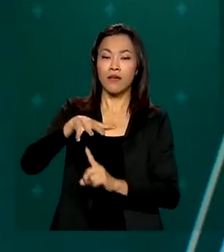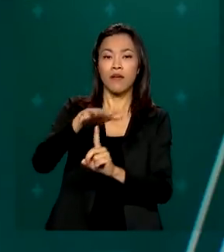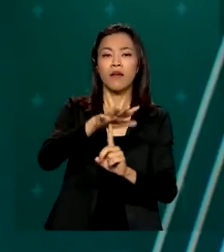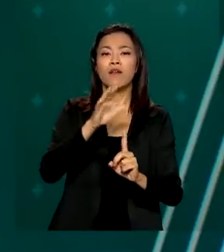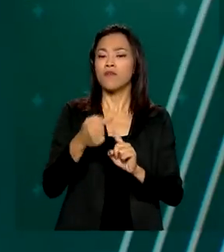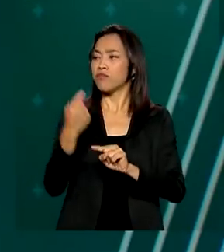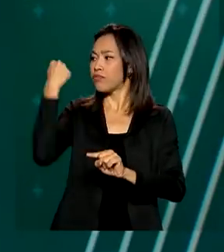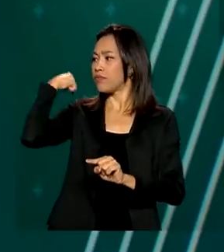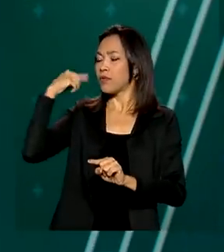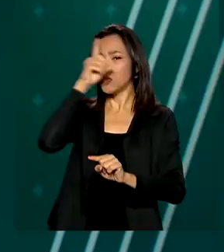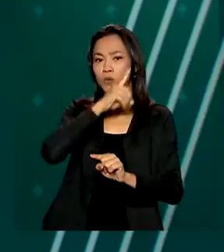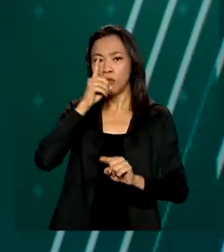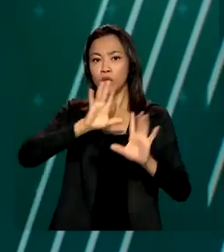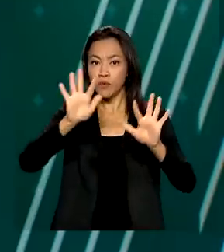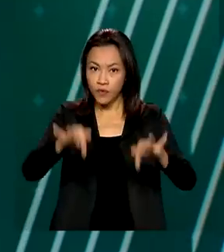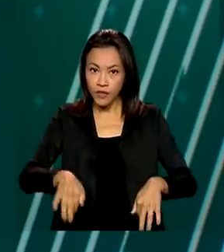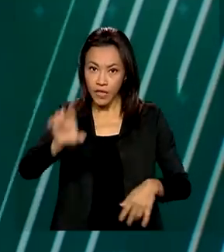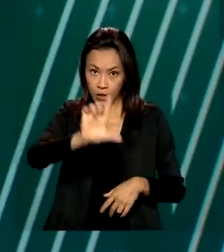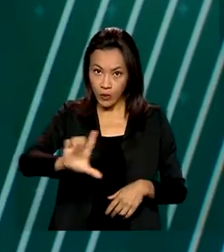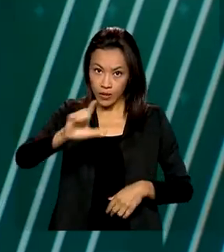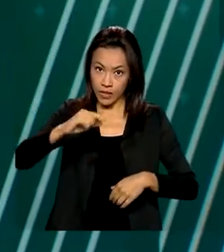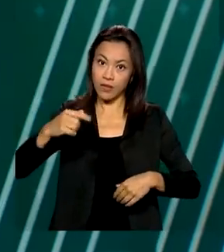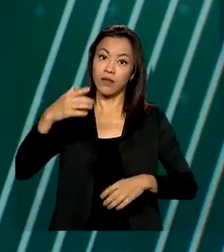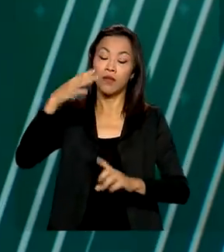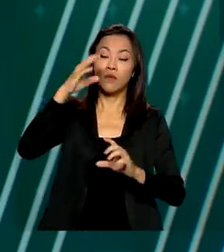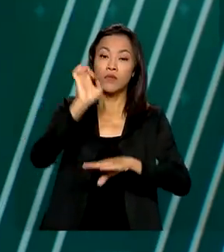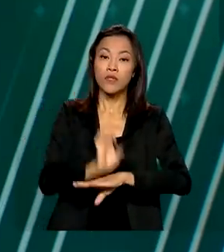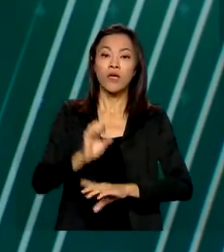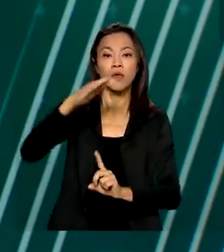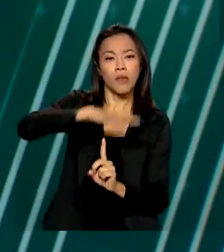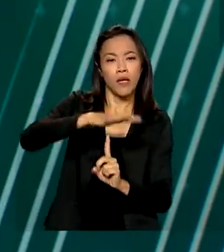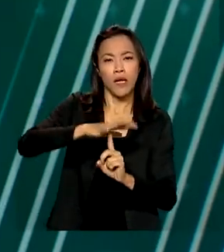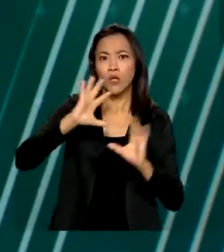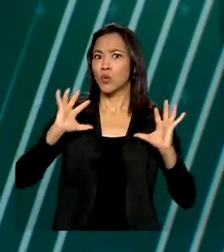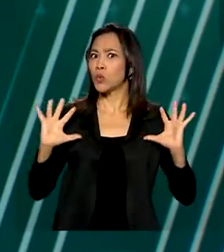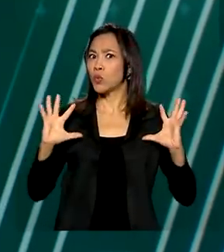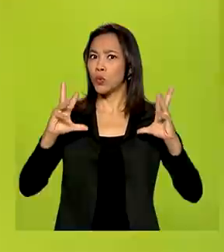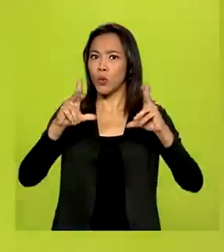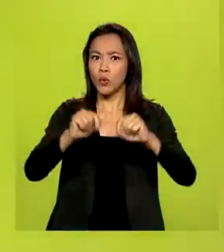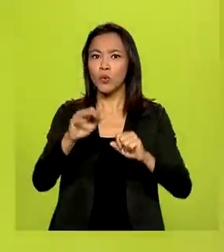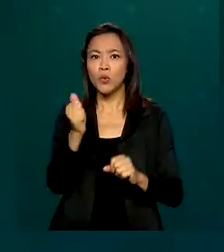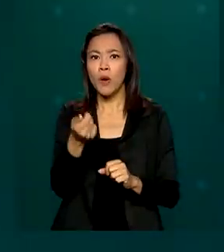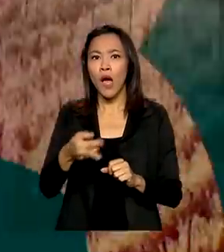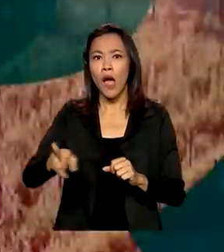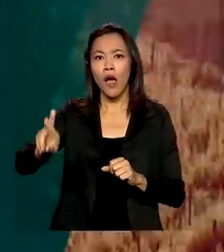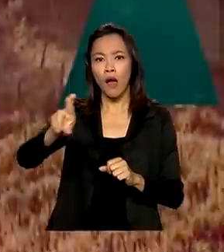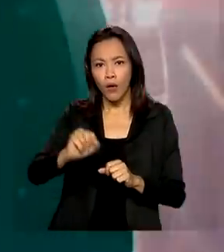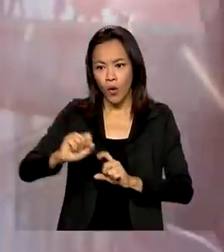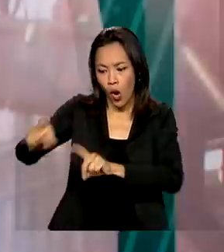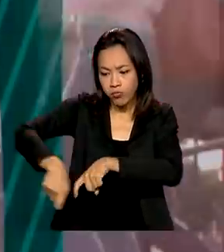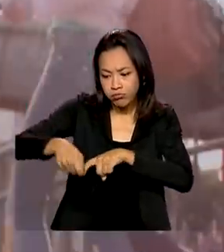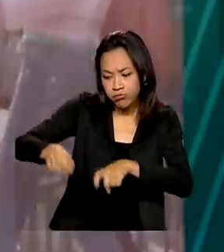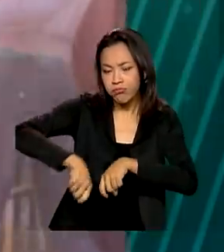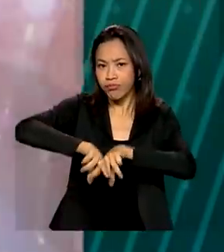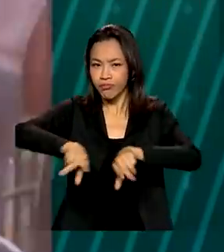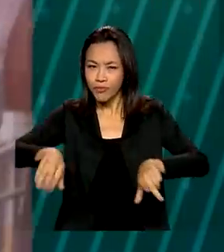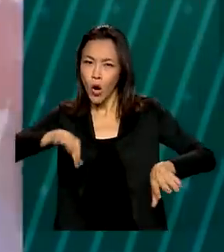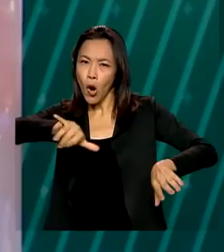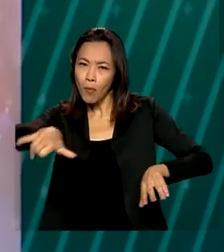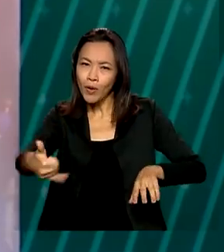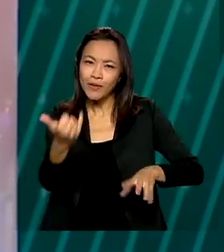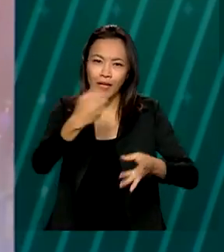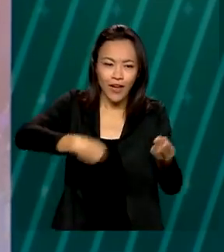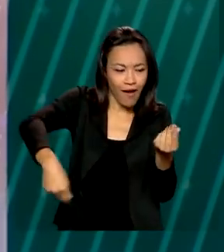neste domingo, em Londrina, no Paraná, reuniu toda a cadeia do agro num só lugar, promovendo oportunidades de negócio.